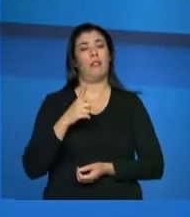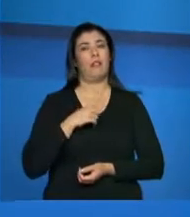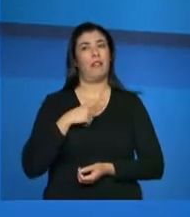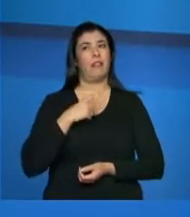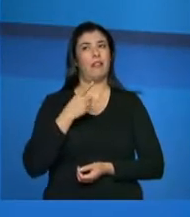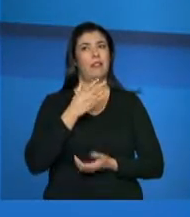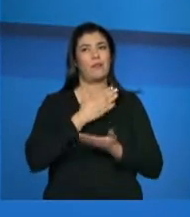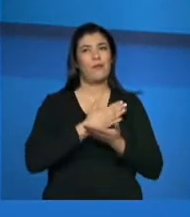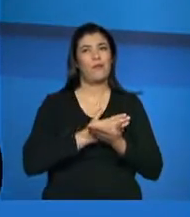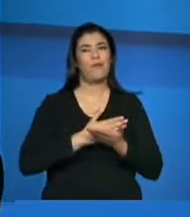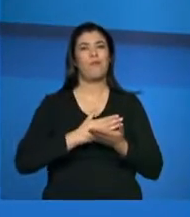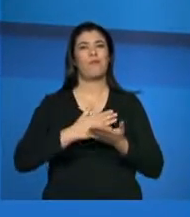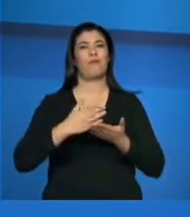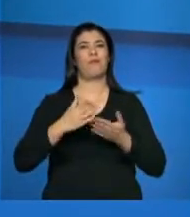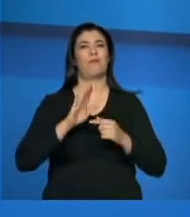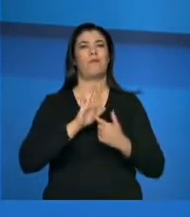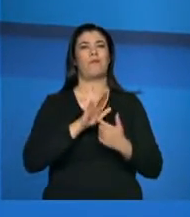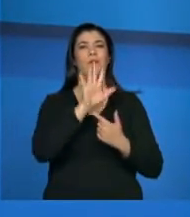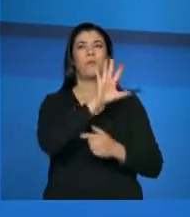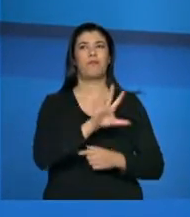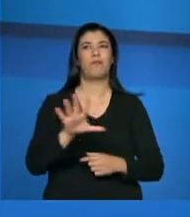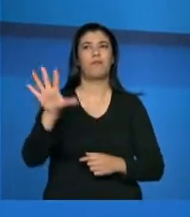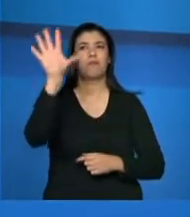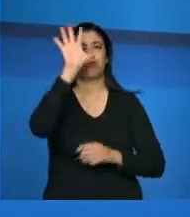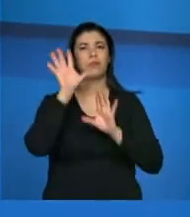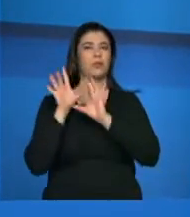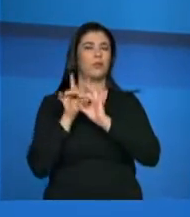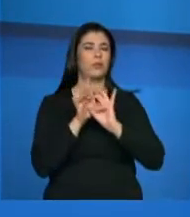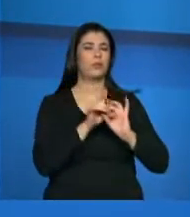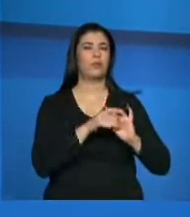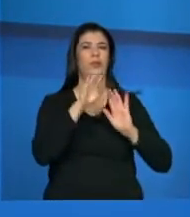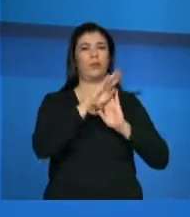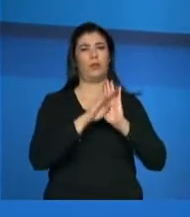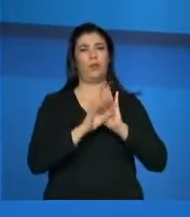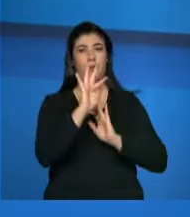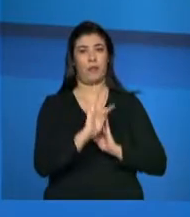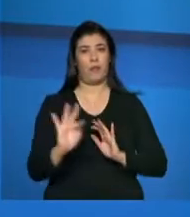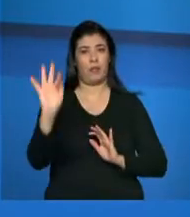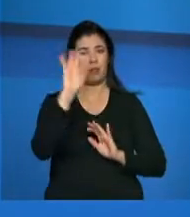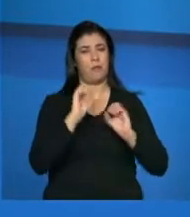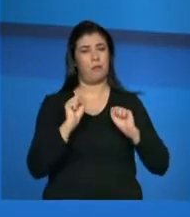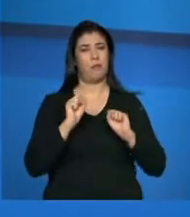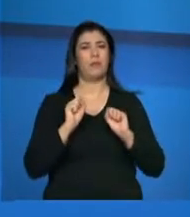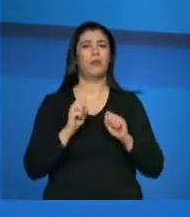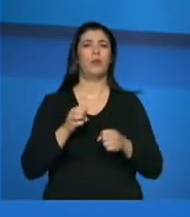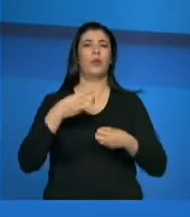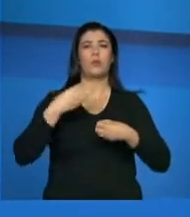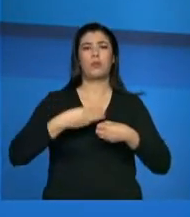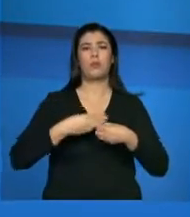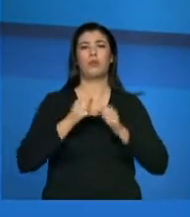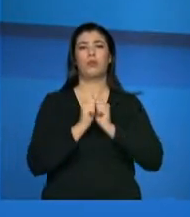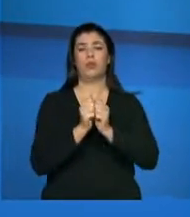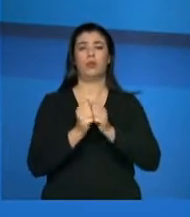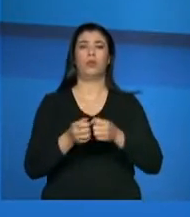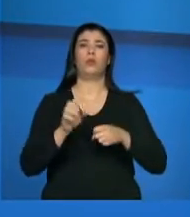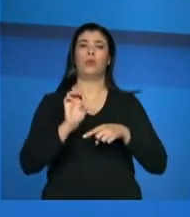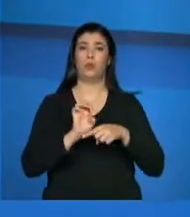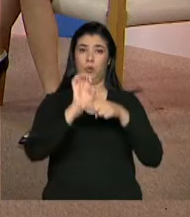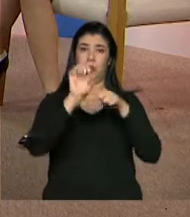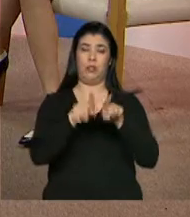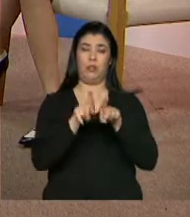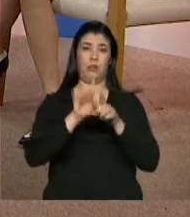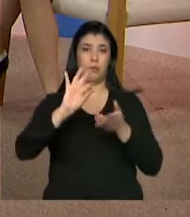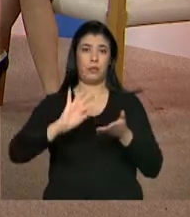cenário dos programas federais. Mas, na verdade, tanto estados e municípios podem usar e utilizam o